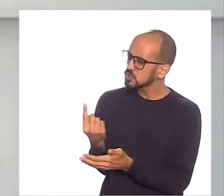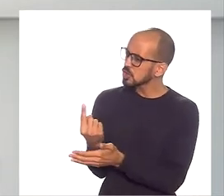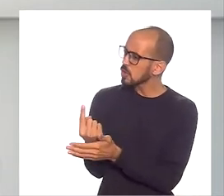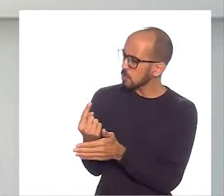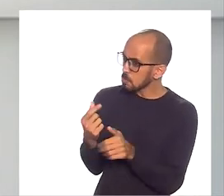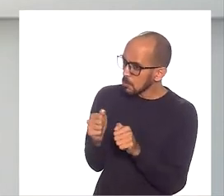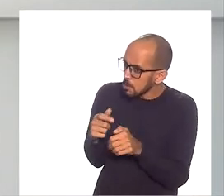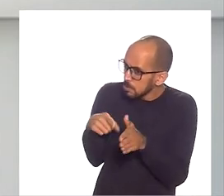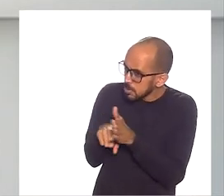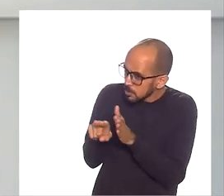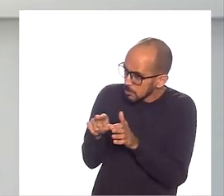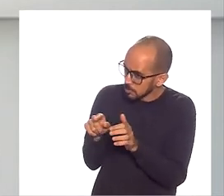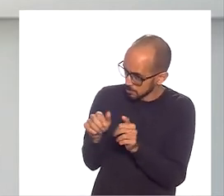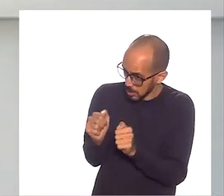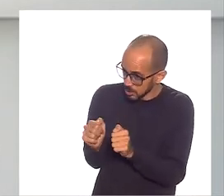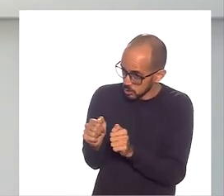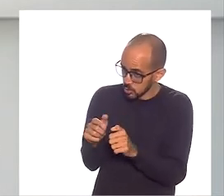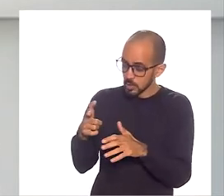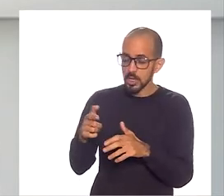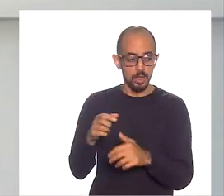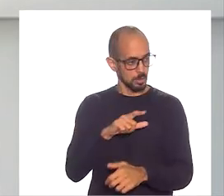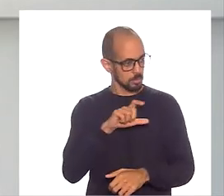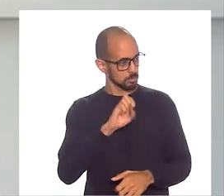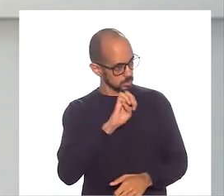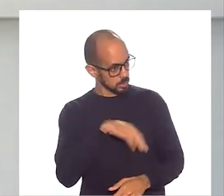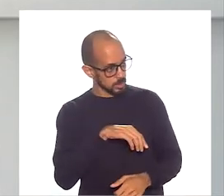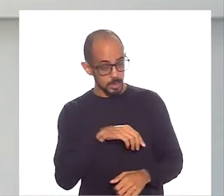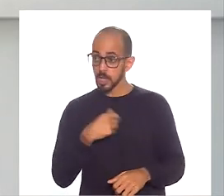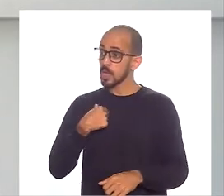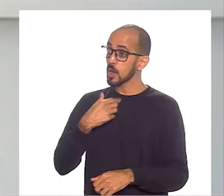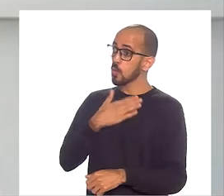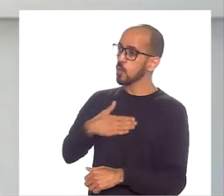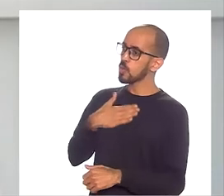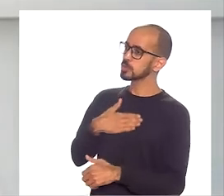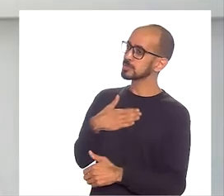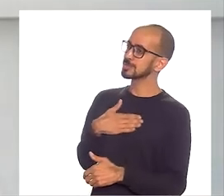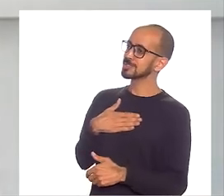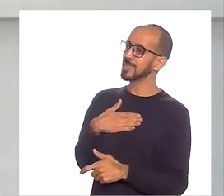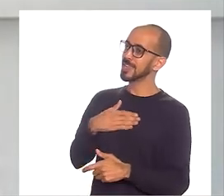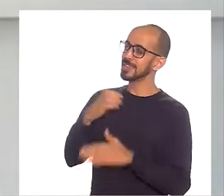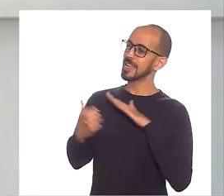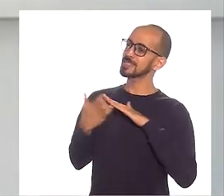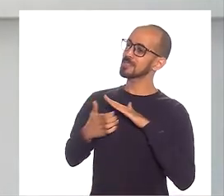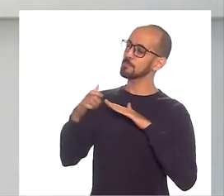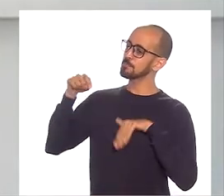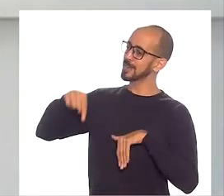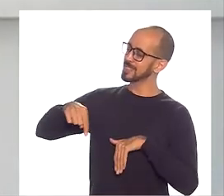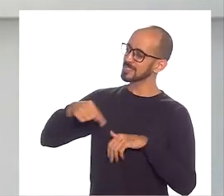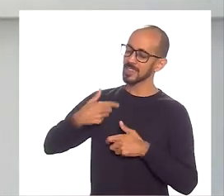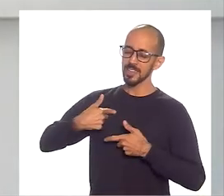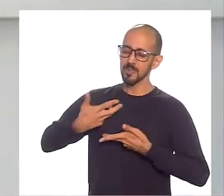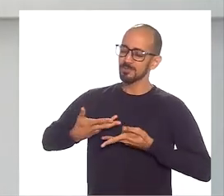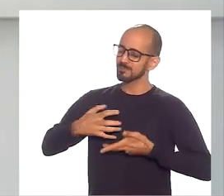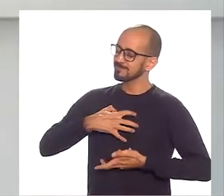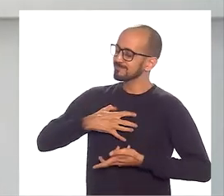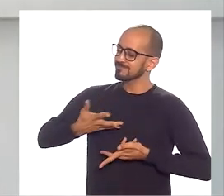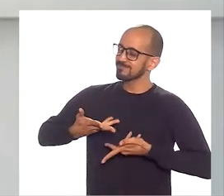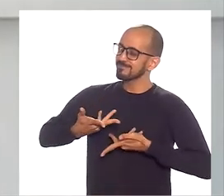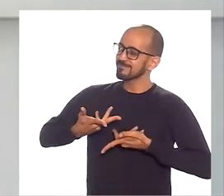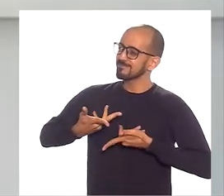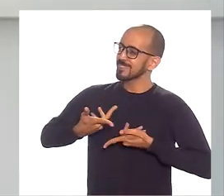Posso falar com você? E ela falou, claro. E ele falou, eu gostei muito dessa empresa. Eu fiquei